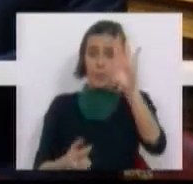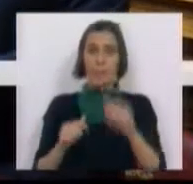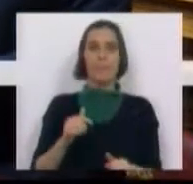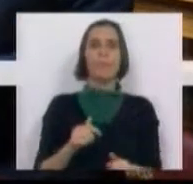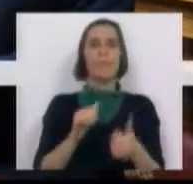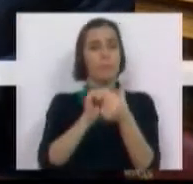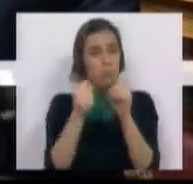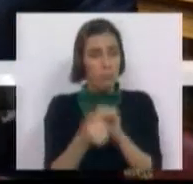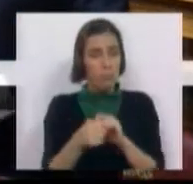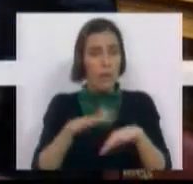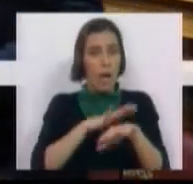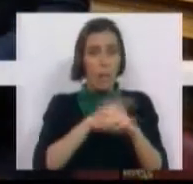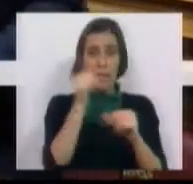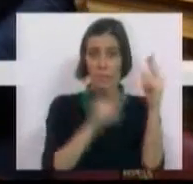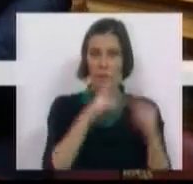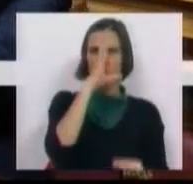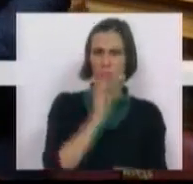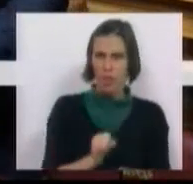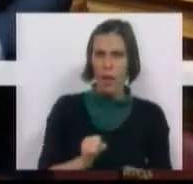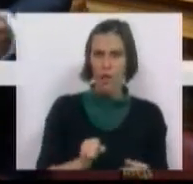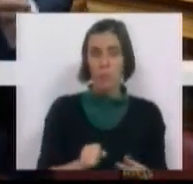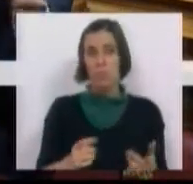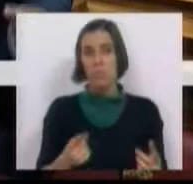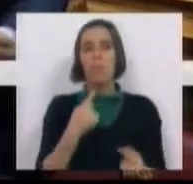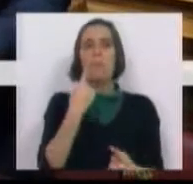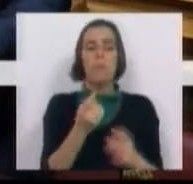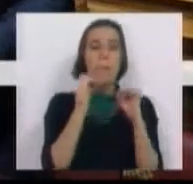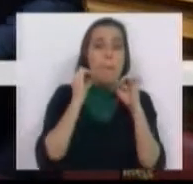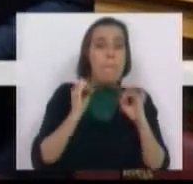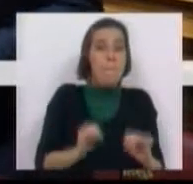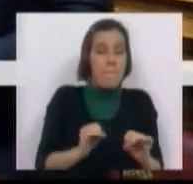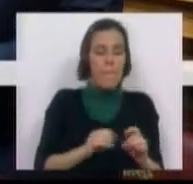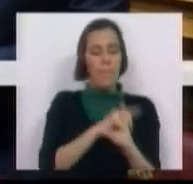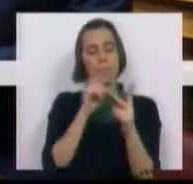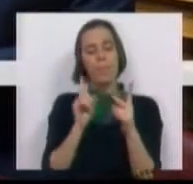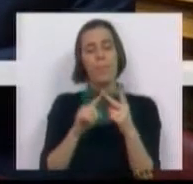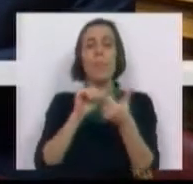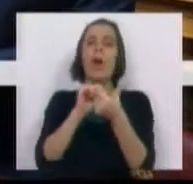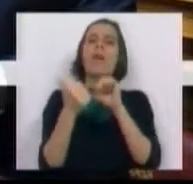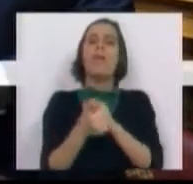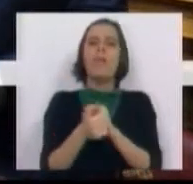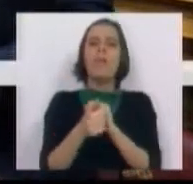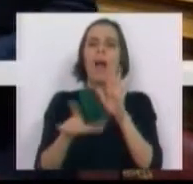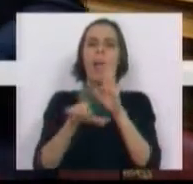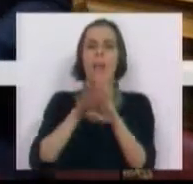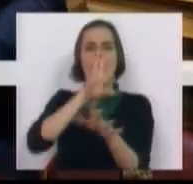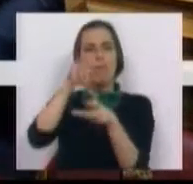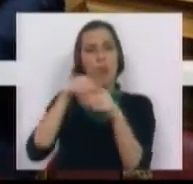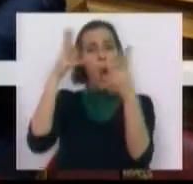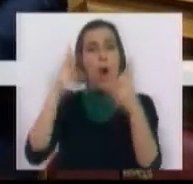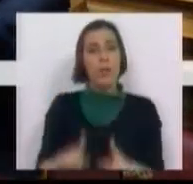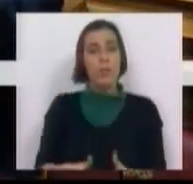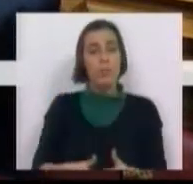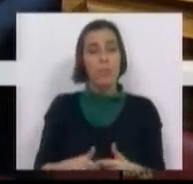na reforma da administração financeira do Estado, nem uma única iniciativa. Na reforma da lei de enquadramento orçamental,